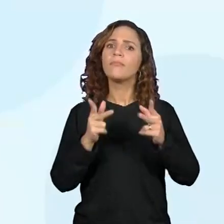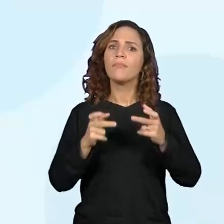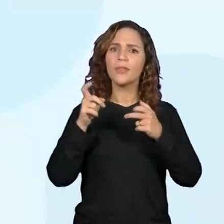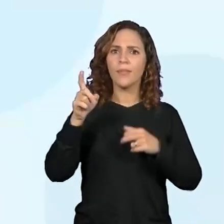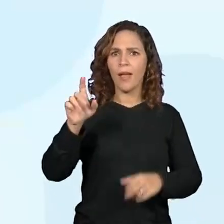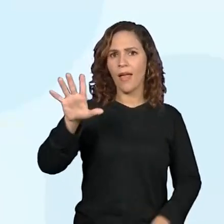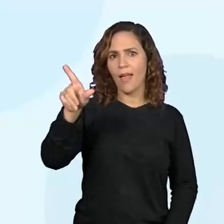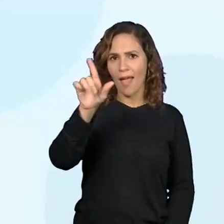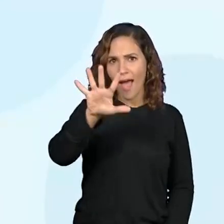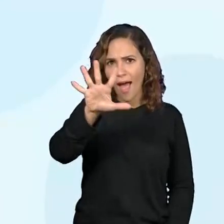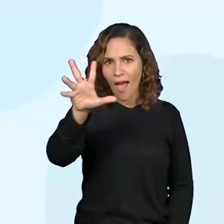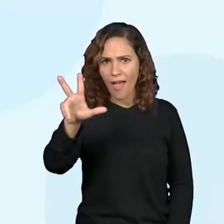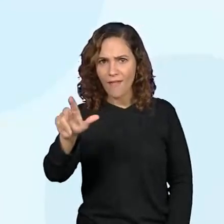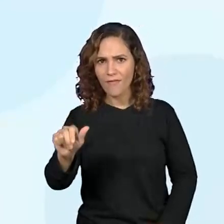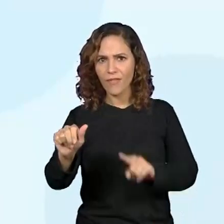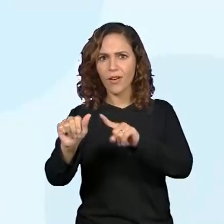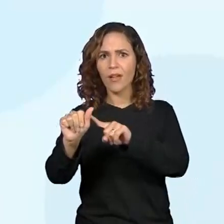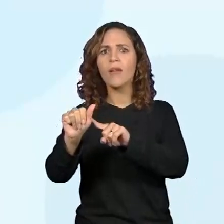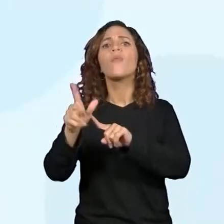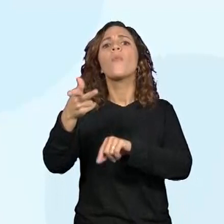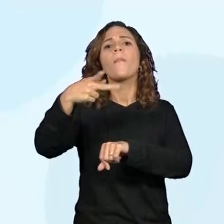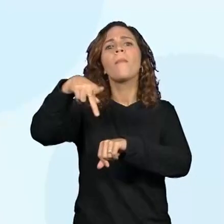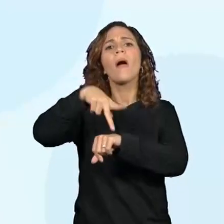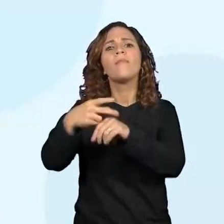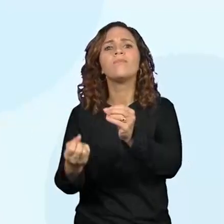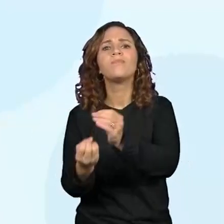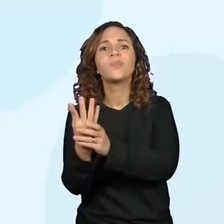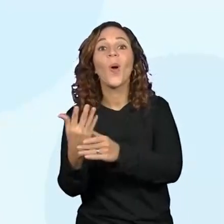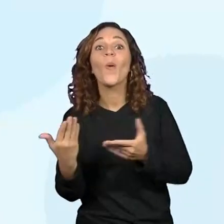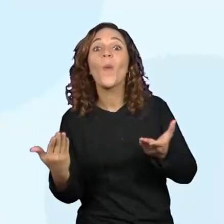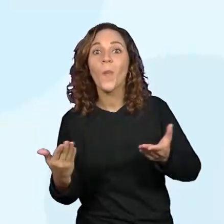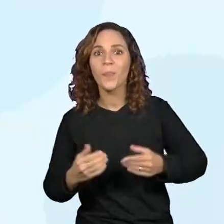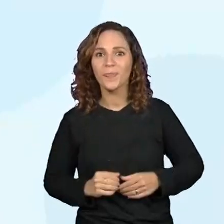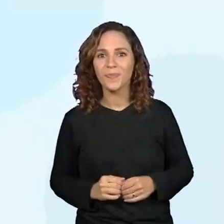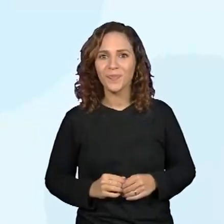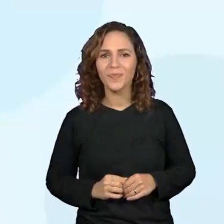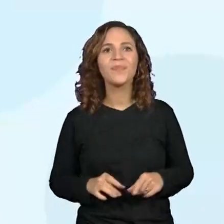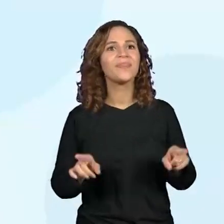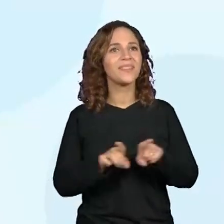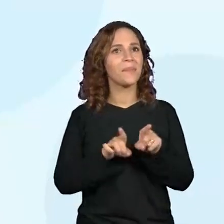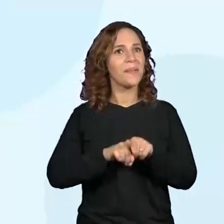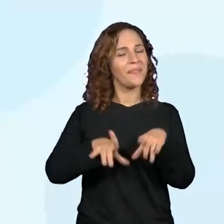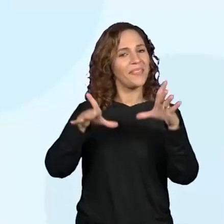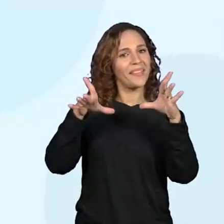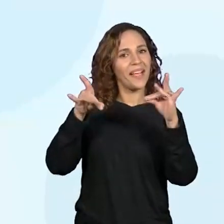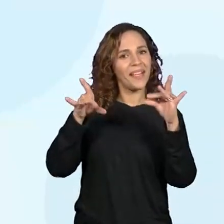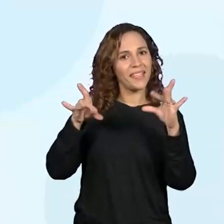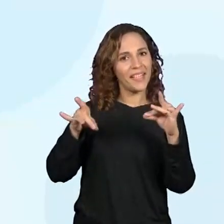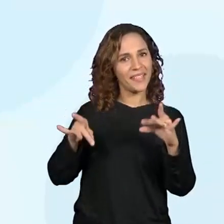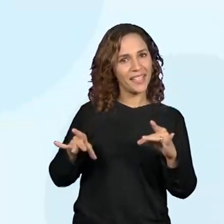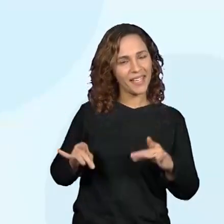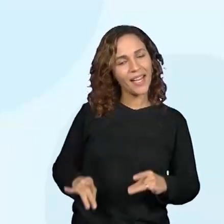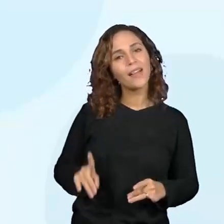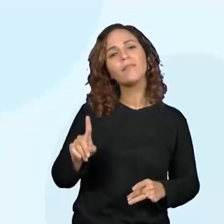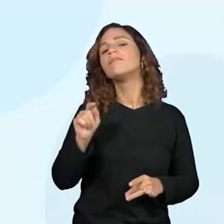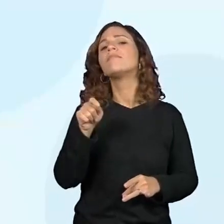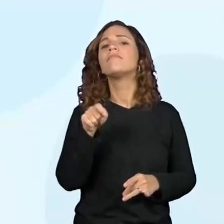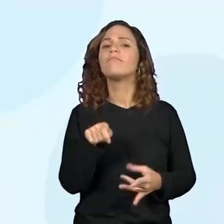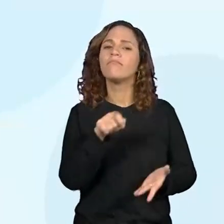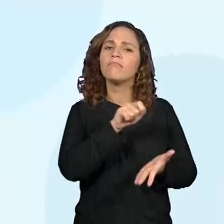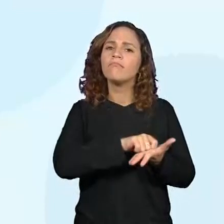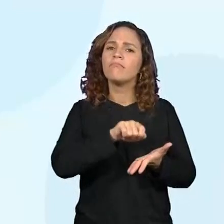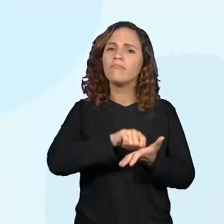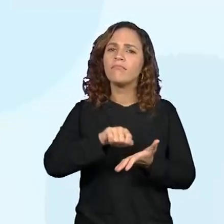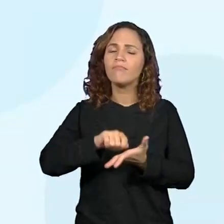africano esse conto tem origem. Também vamos saber mais sobre escrever uma nova